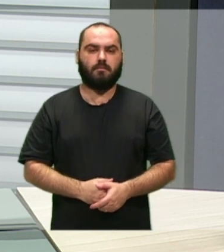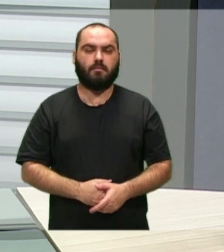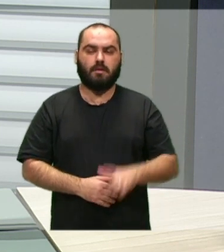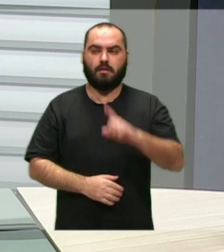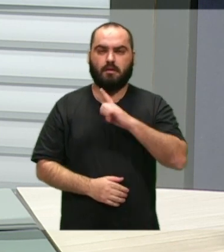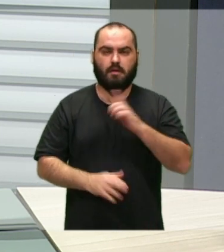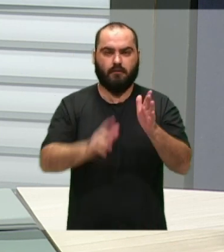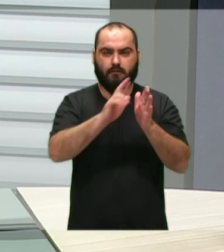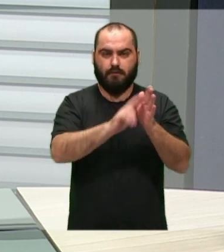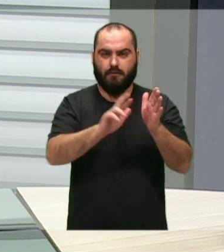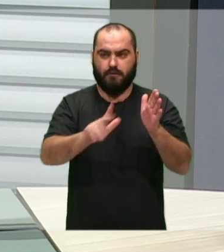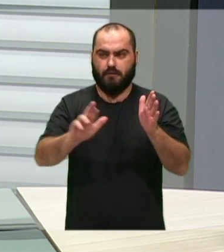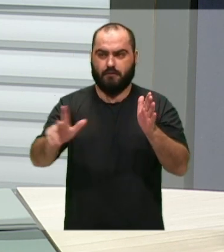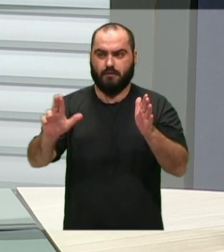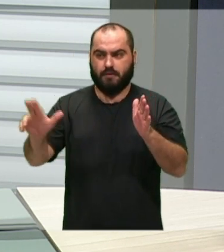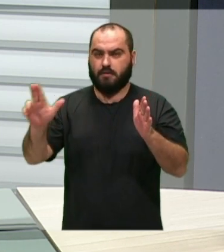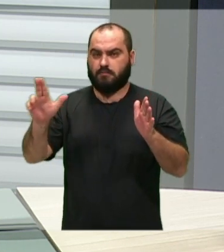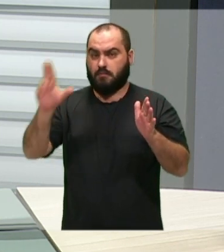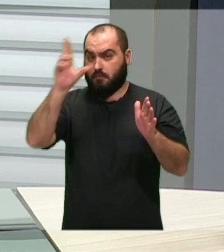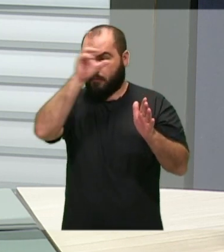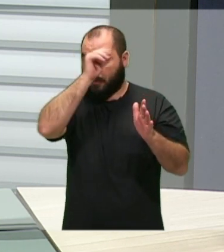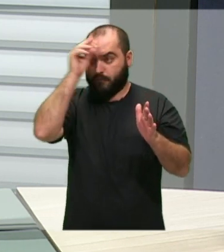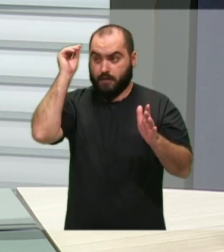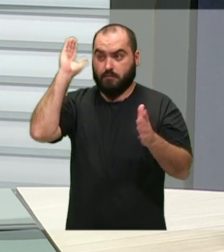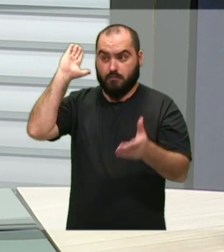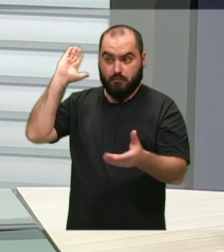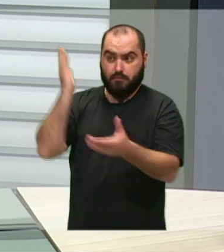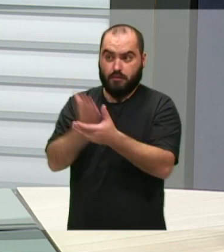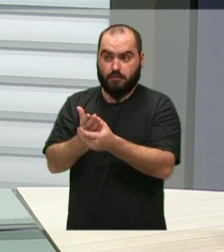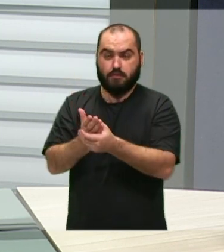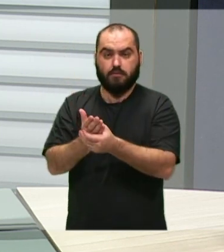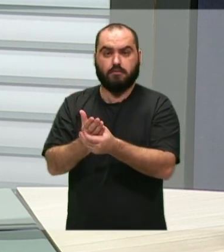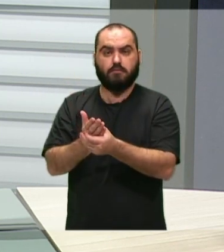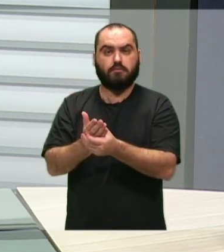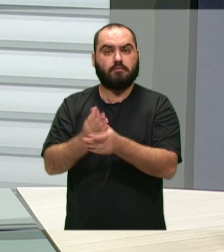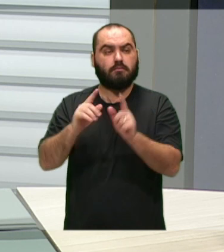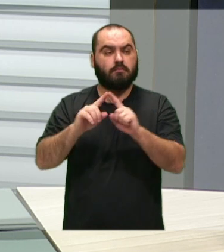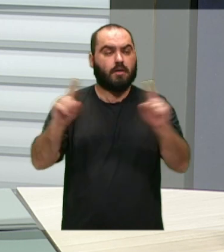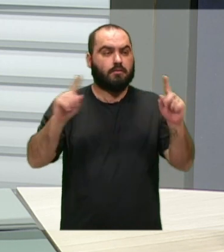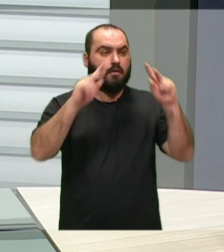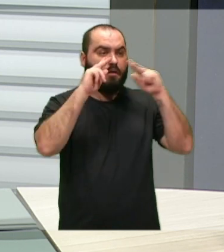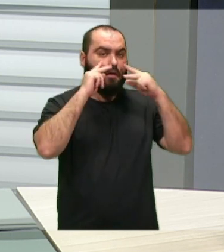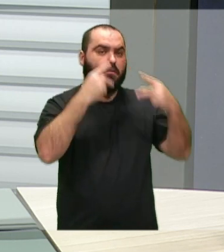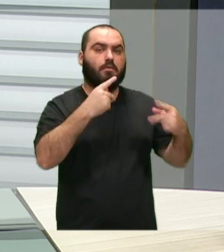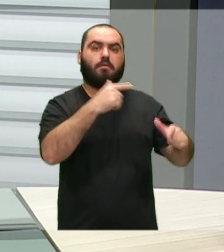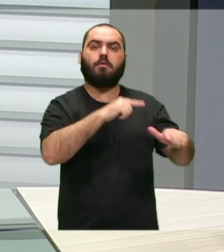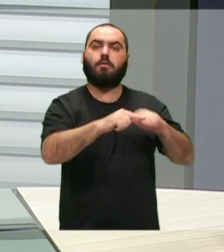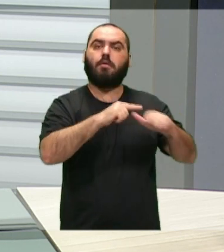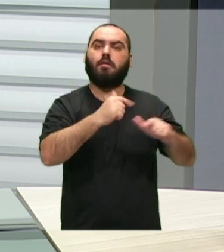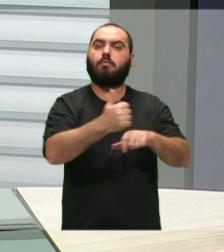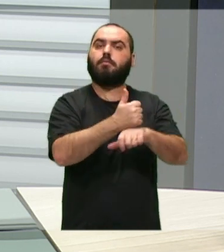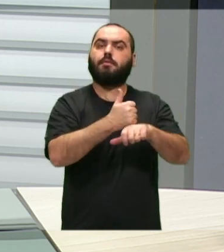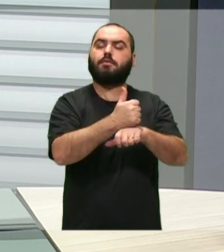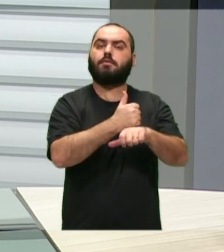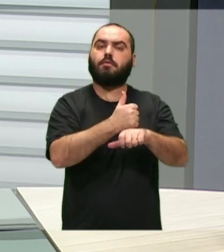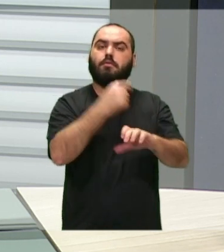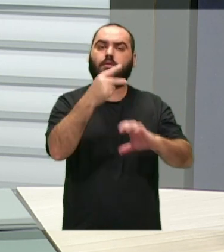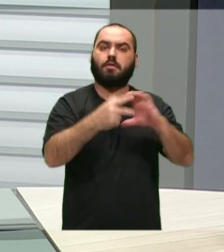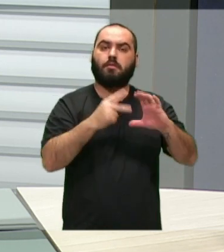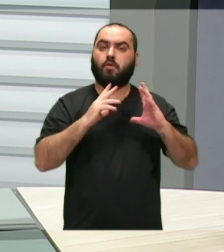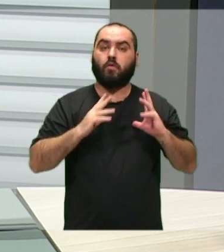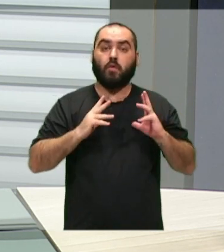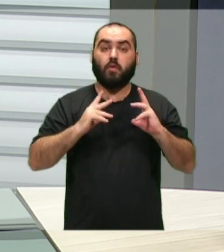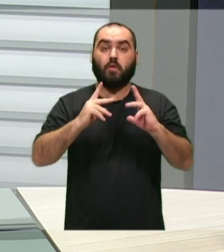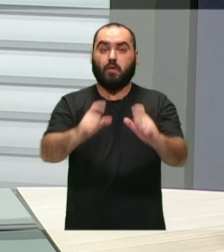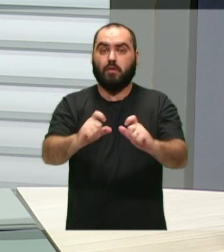prefeito está impetrando em juízo, que é um direito dele, mas eu quero até falar aqui e reconhecer o trabalho de todos os profissionais dessa casa, porque todas, todas